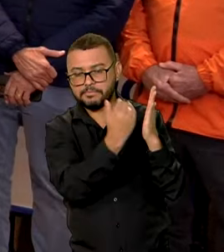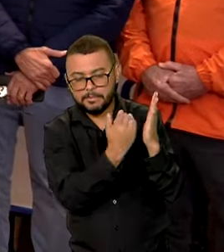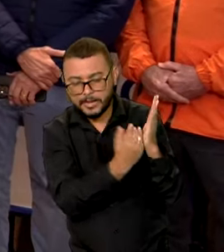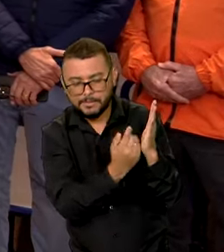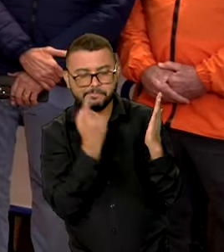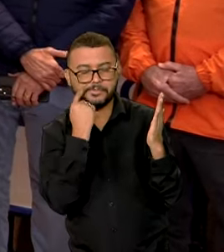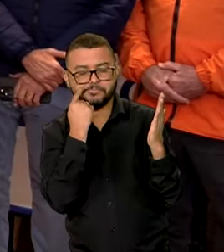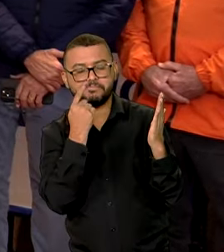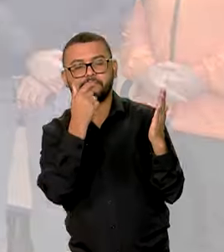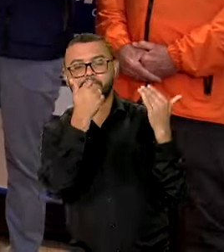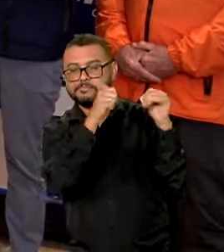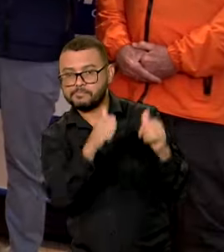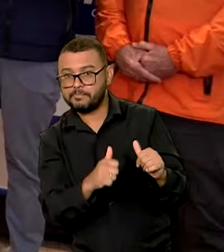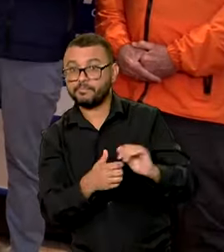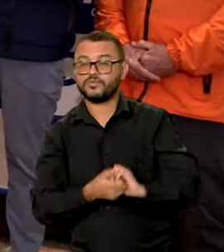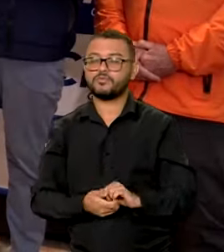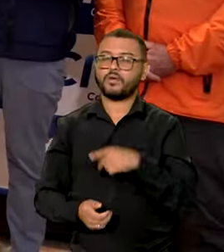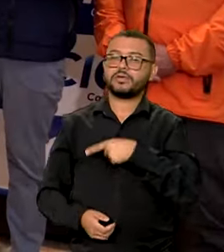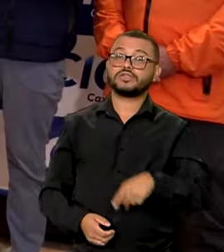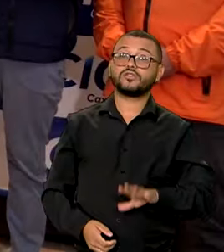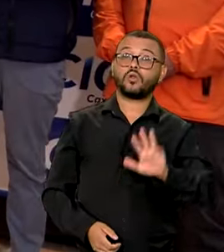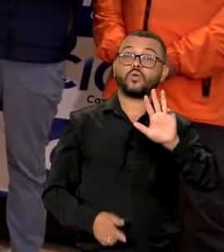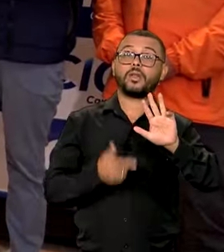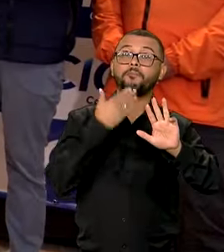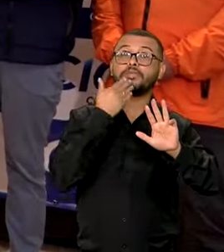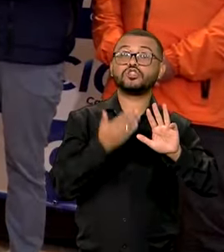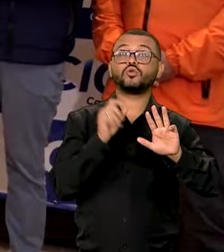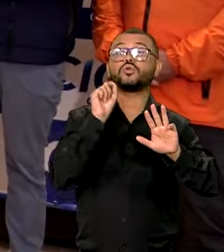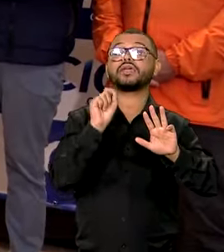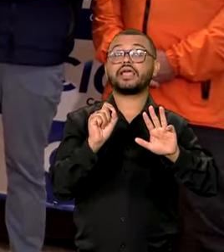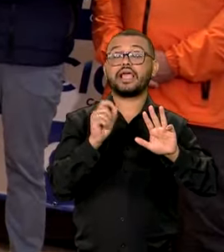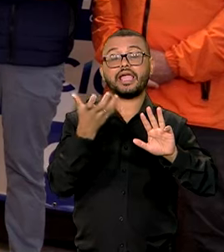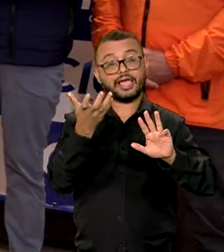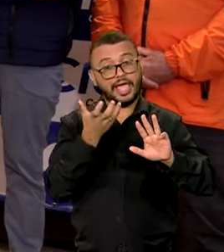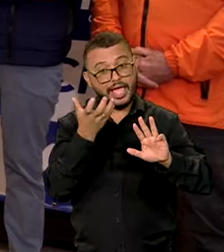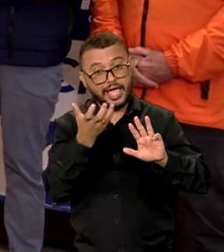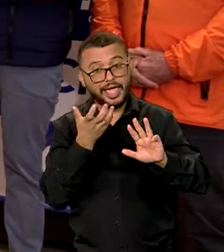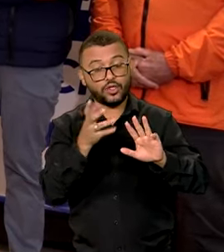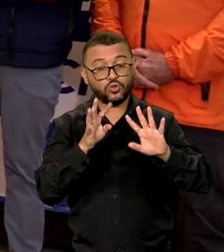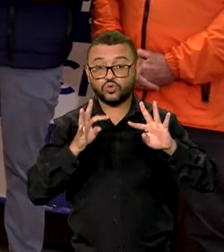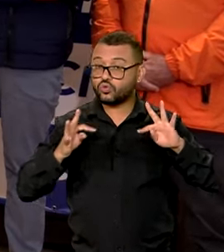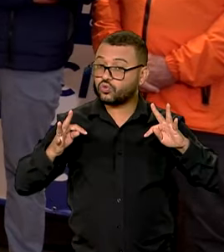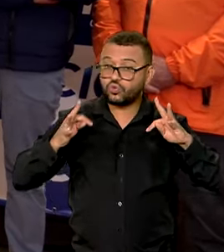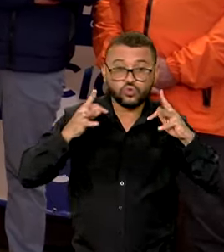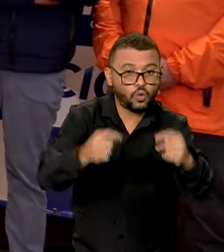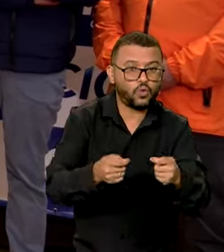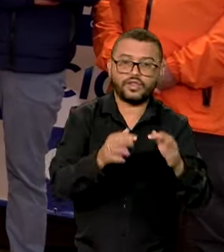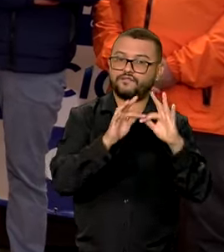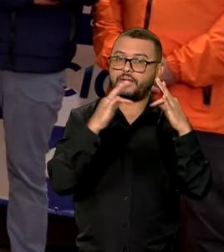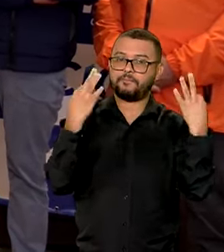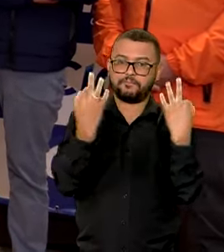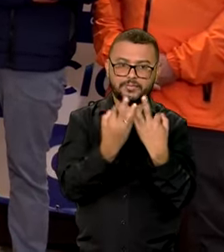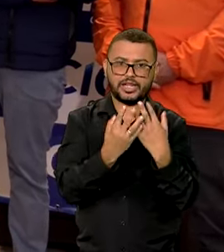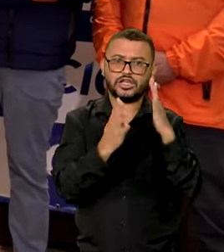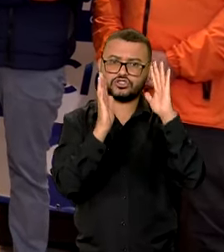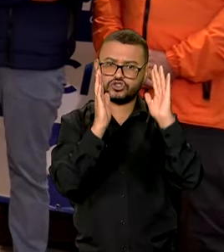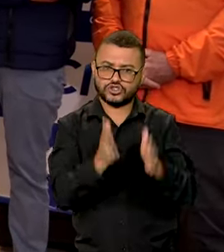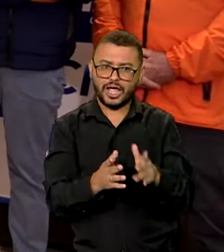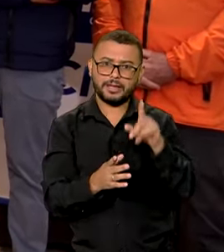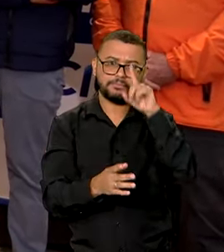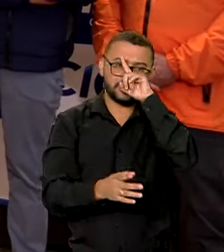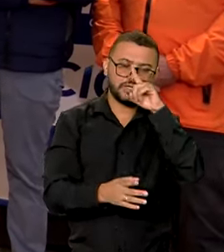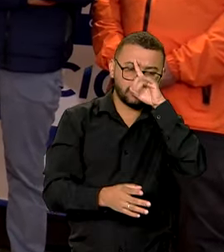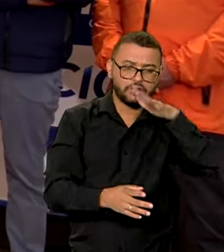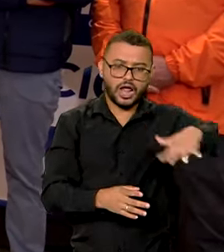estamos realizando. O que o presidente Lula determinou é que todas as famílias que estão na mancha